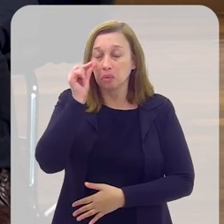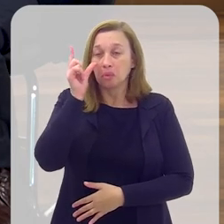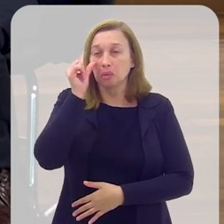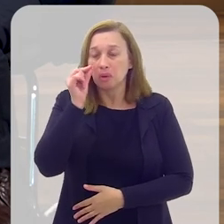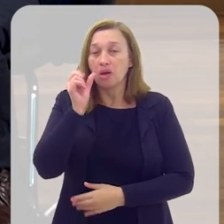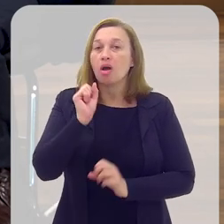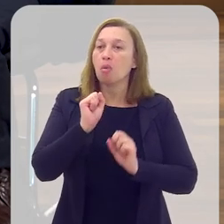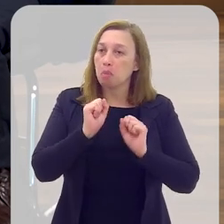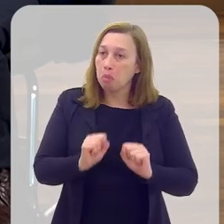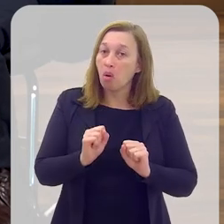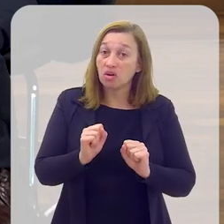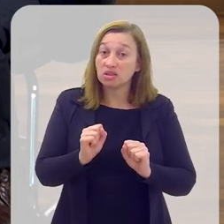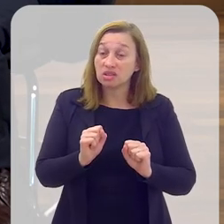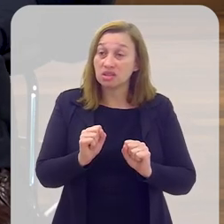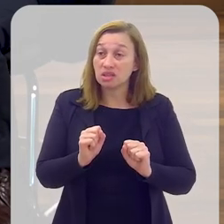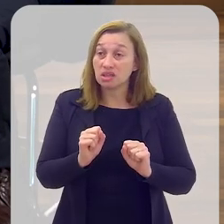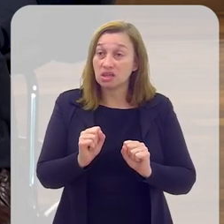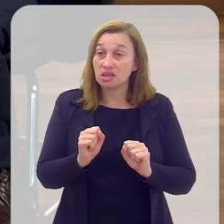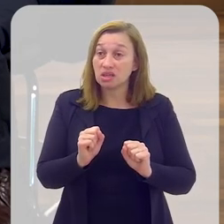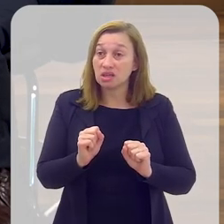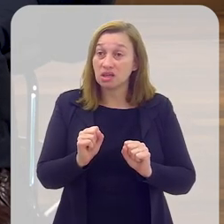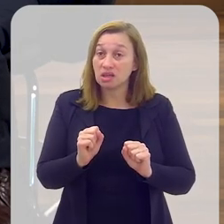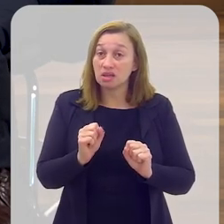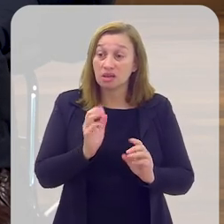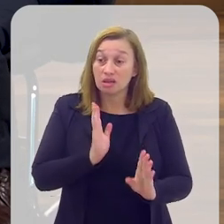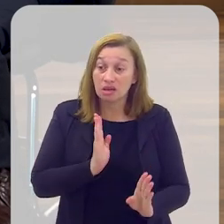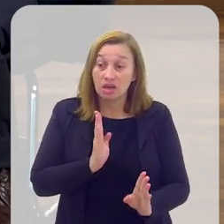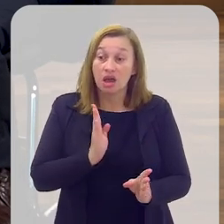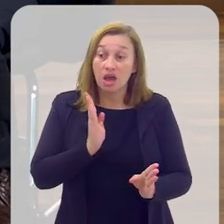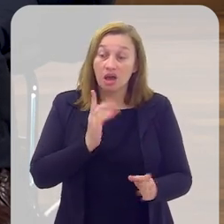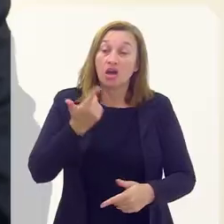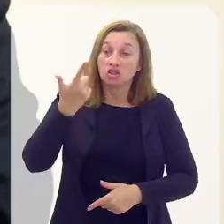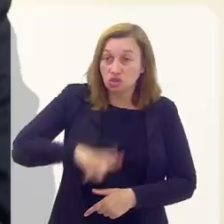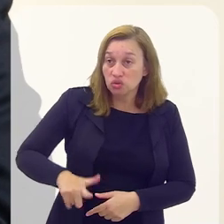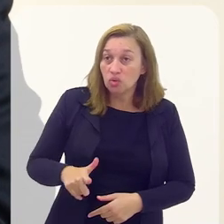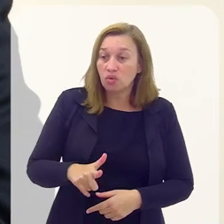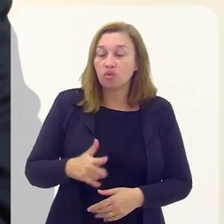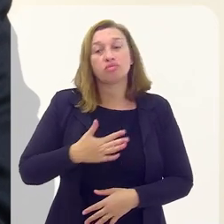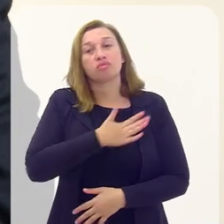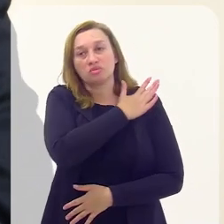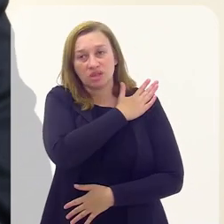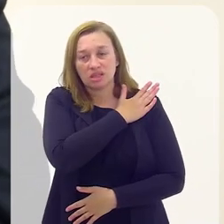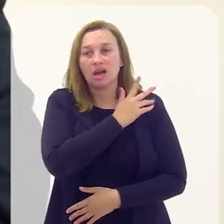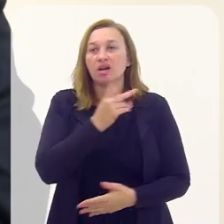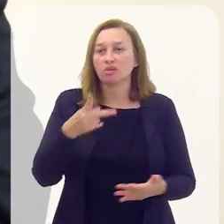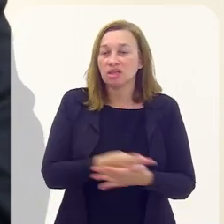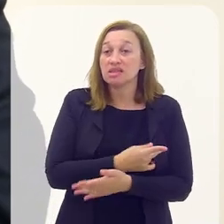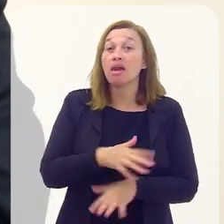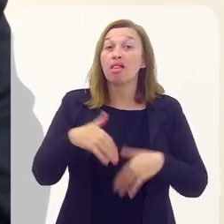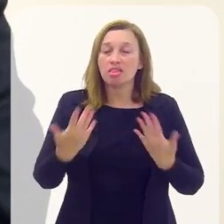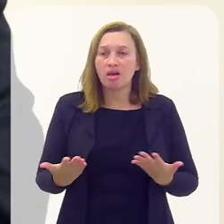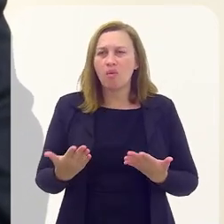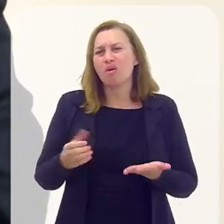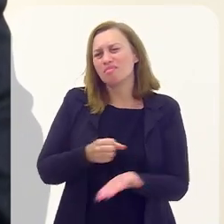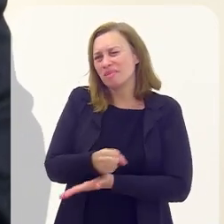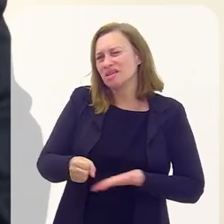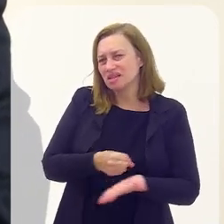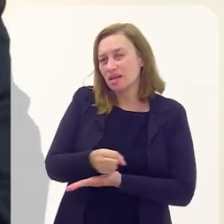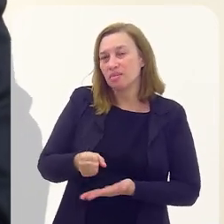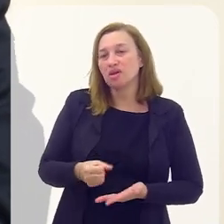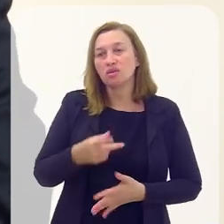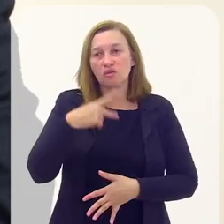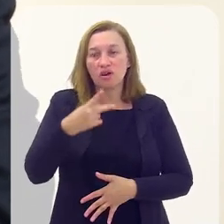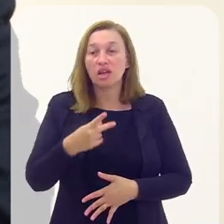você pode cair num regime desse de força. Então, é basicamente isso.